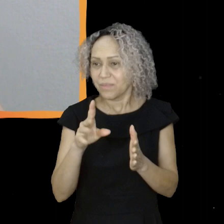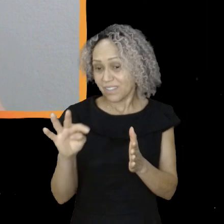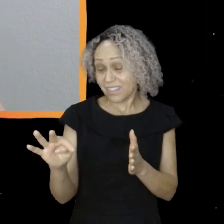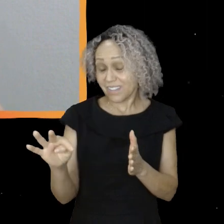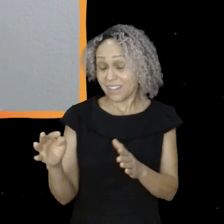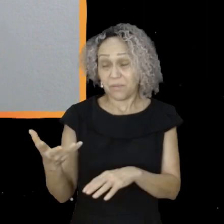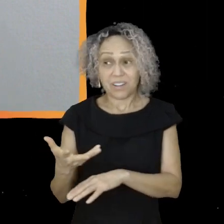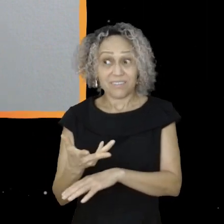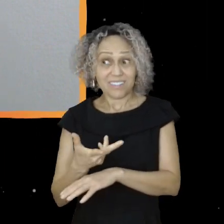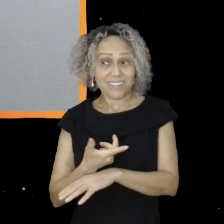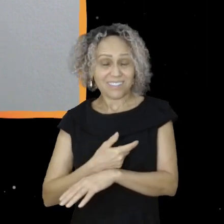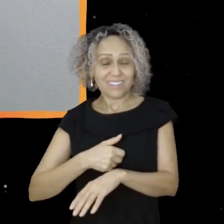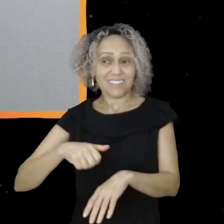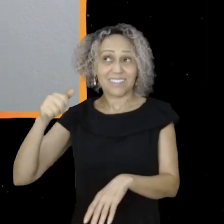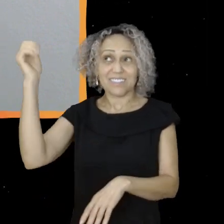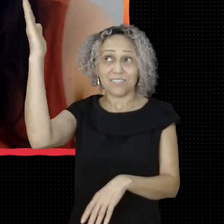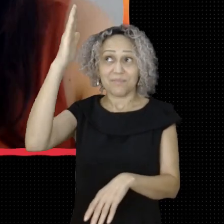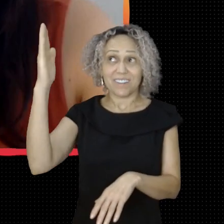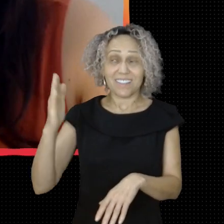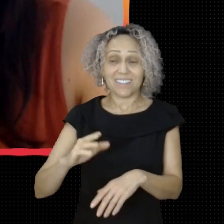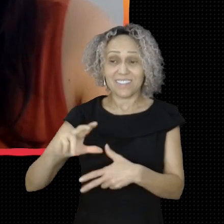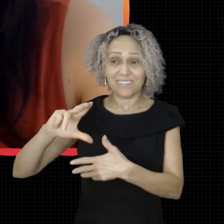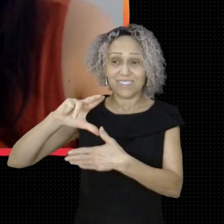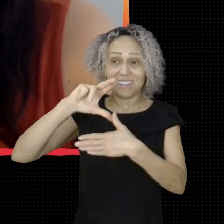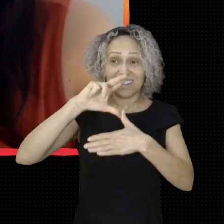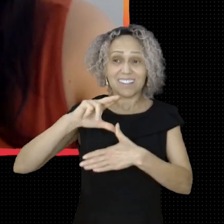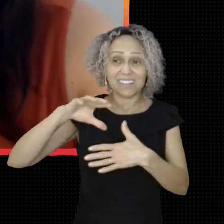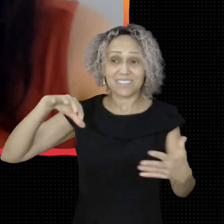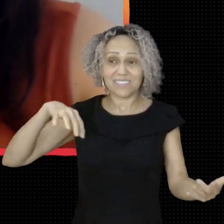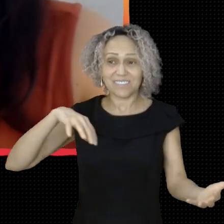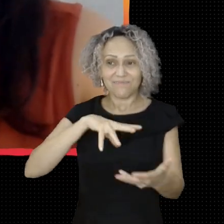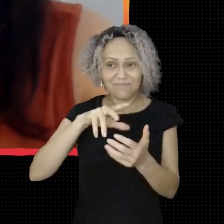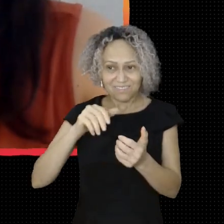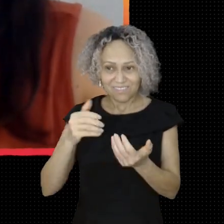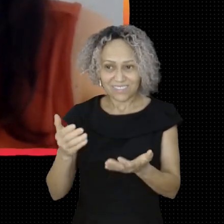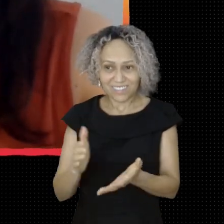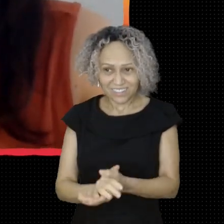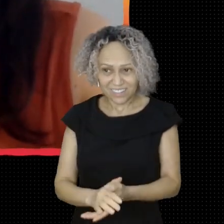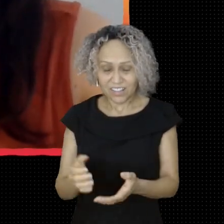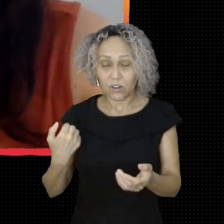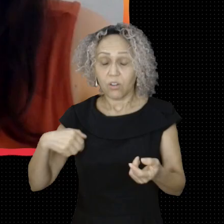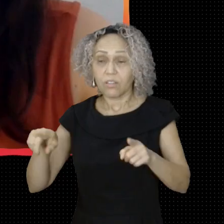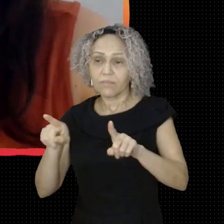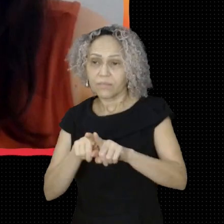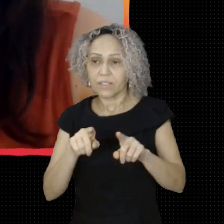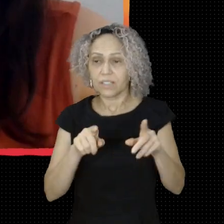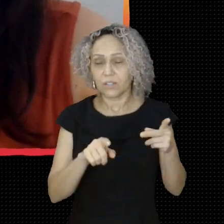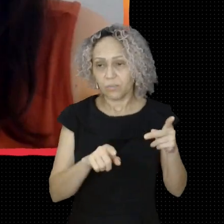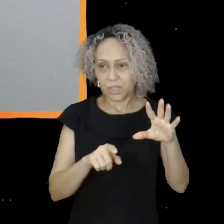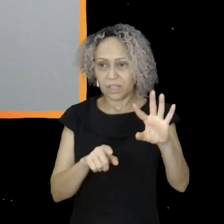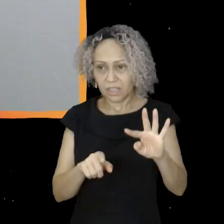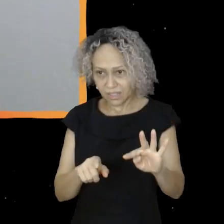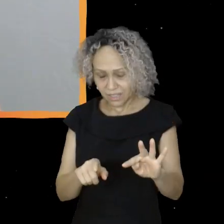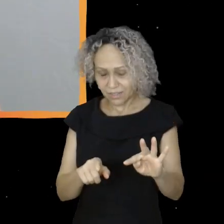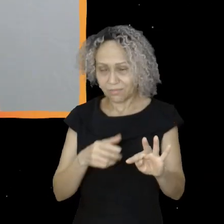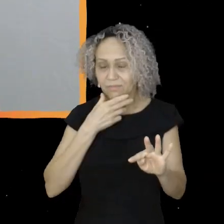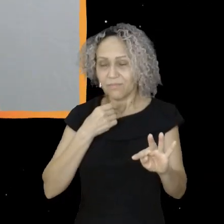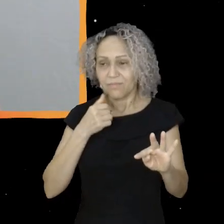Petistas hoje, tá que tá. Alô, Brasil, América Latina e mundo. Lembrando que o nosso videocast é uma parceria com o Partido dos Trabalhadores e das Trabalhadoras.